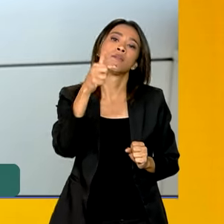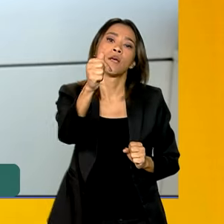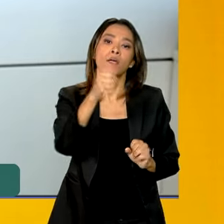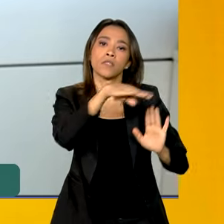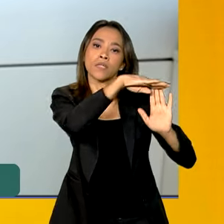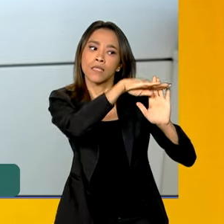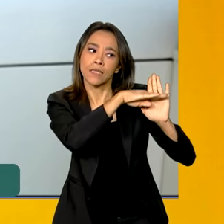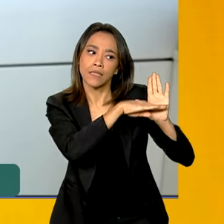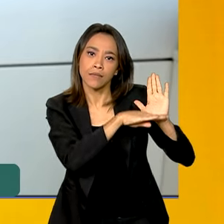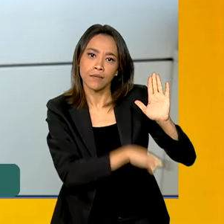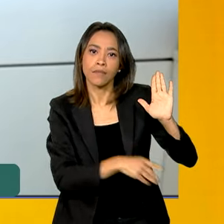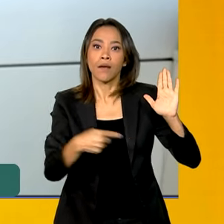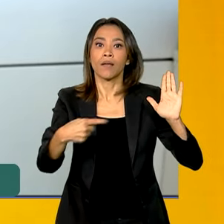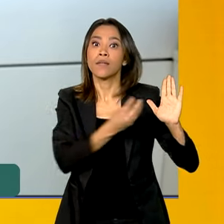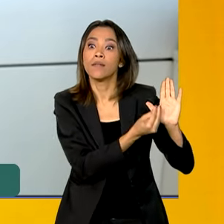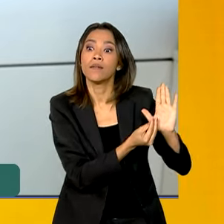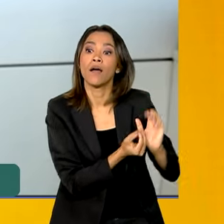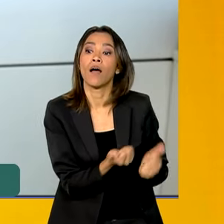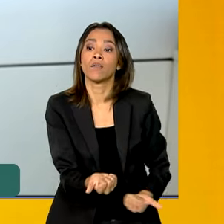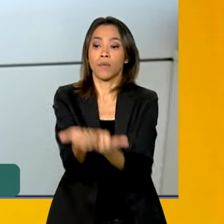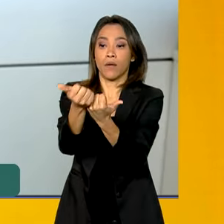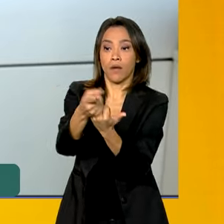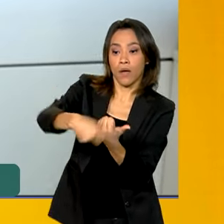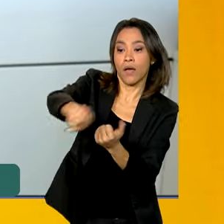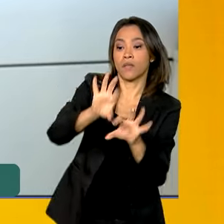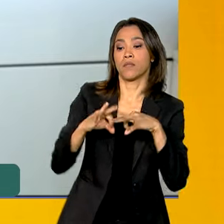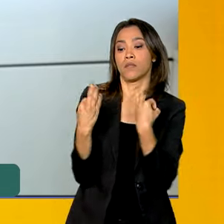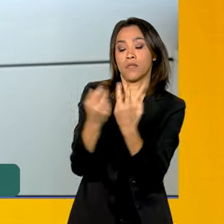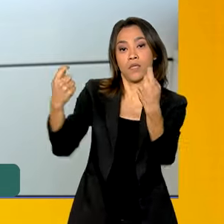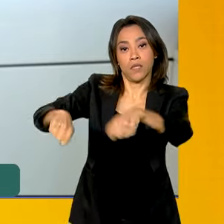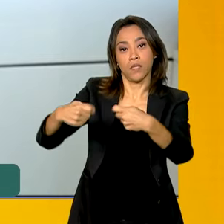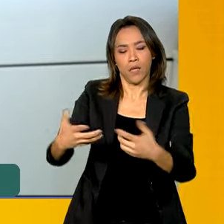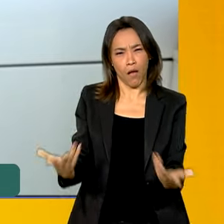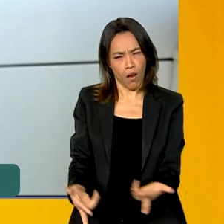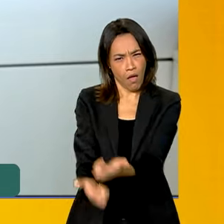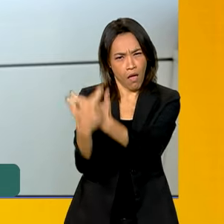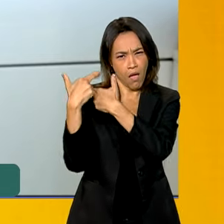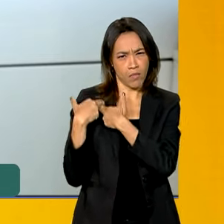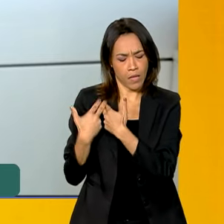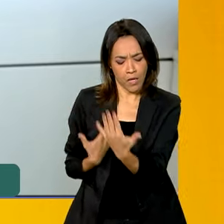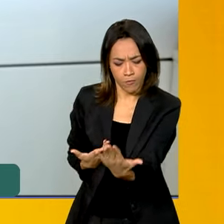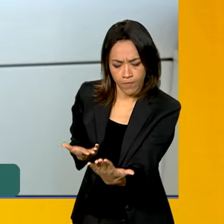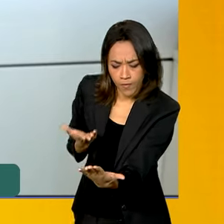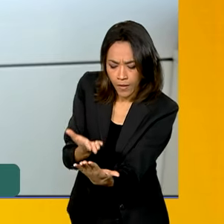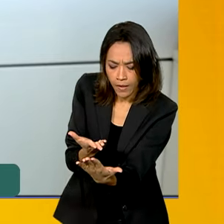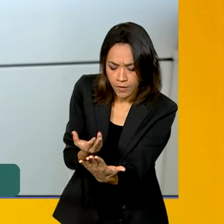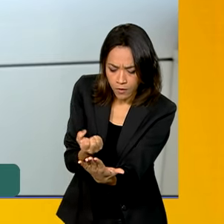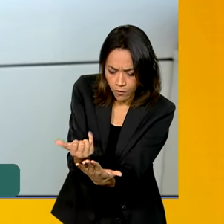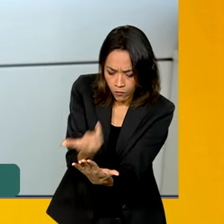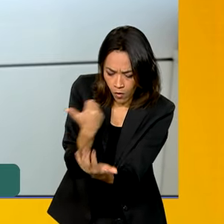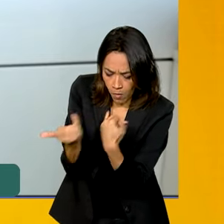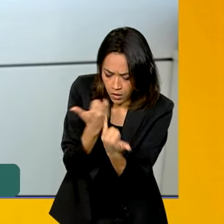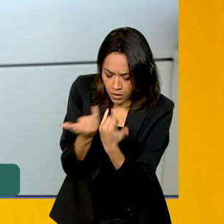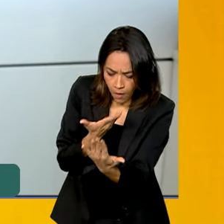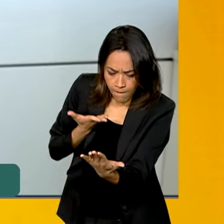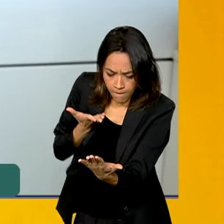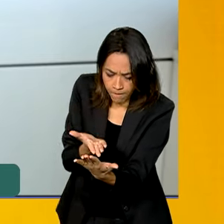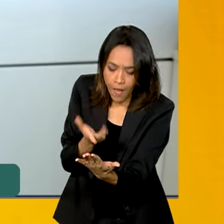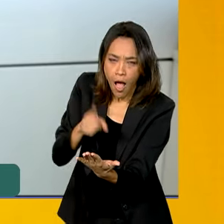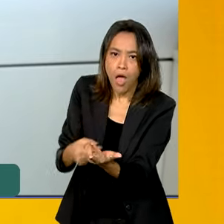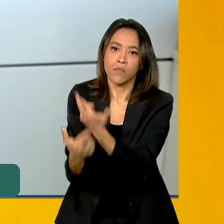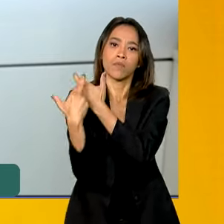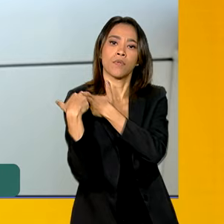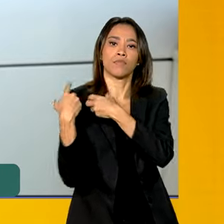que cheguem nas famílias que mais precisam. E a responsabilidade dessa informação que é colocada no cadastro único é do